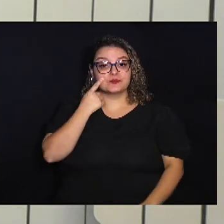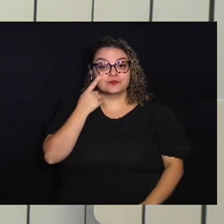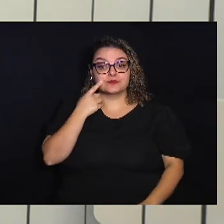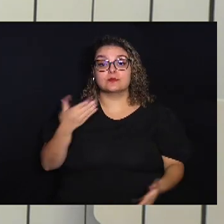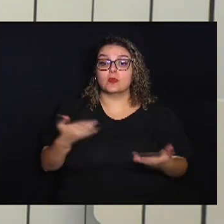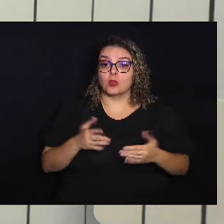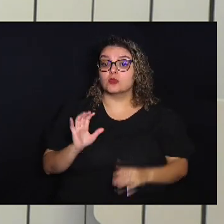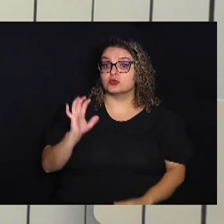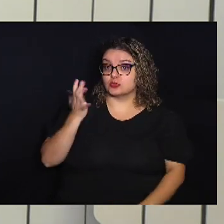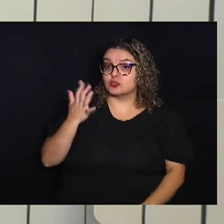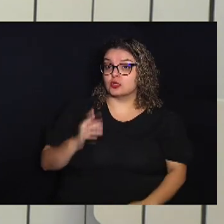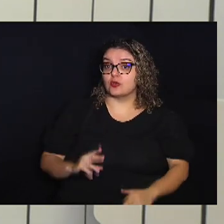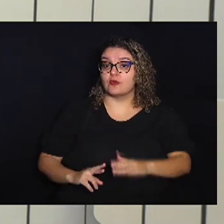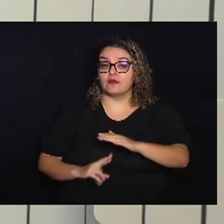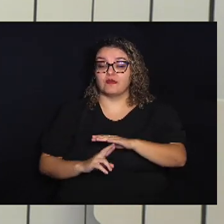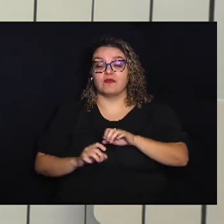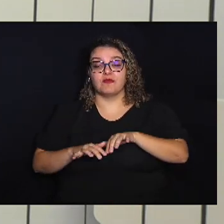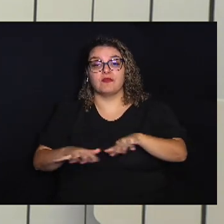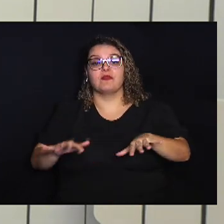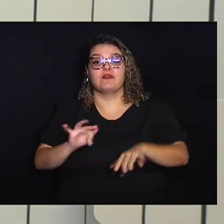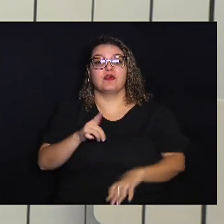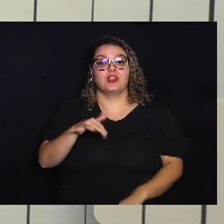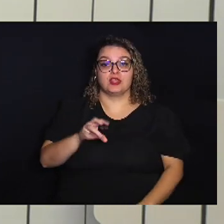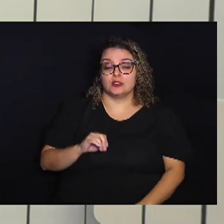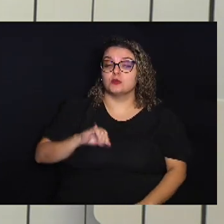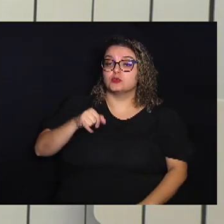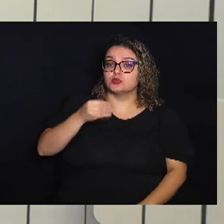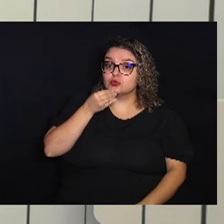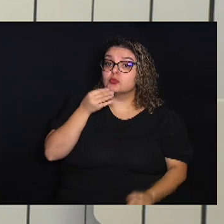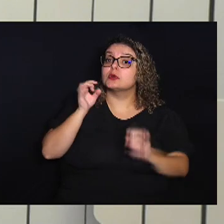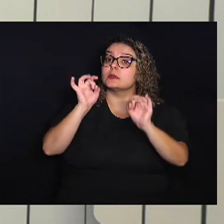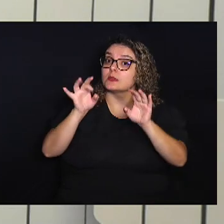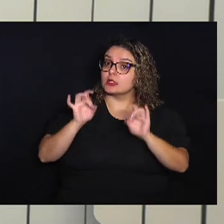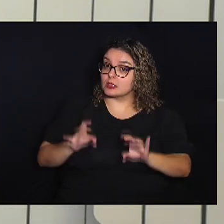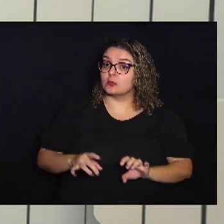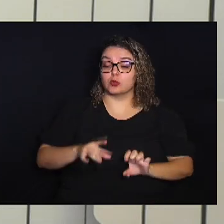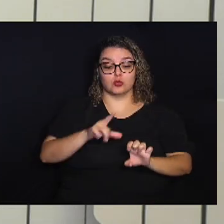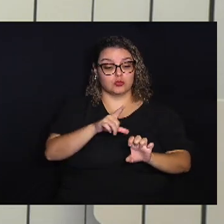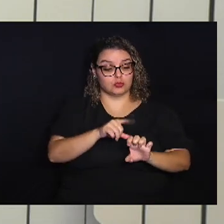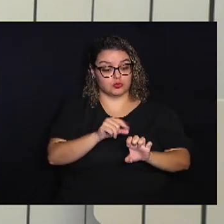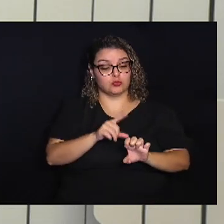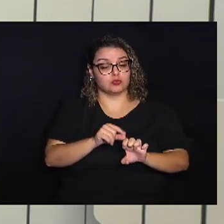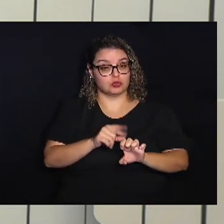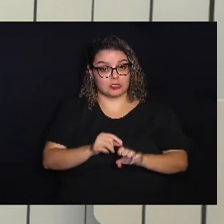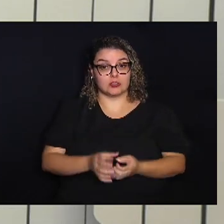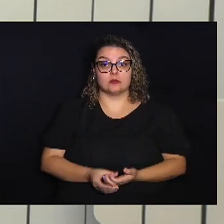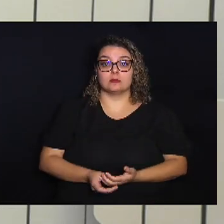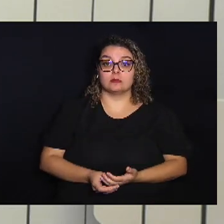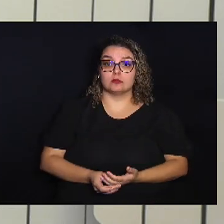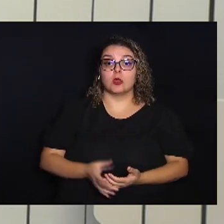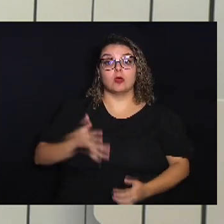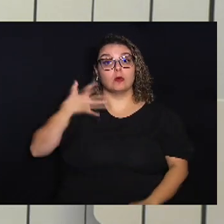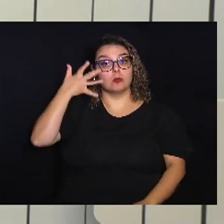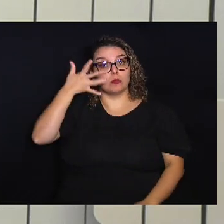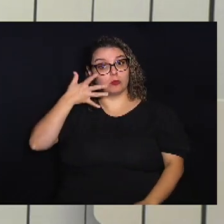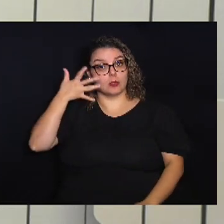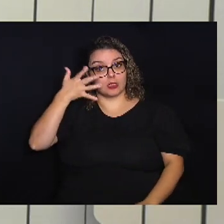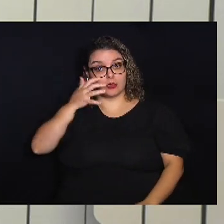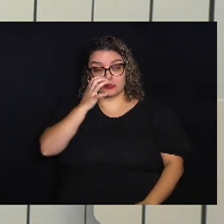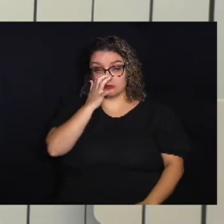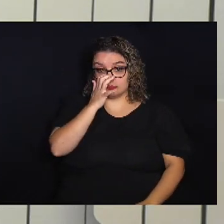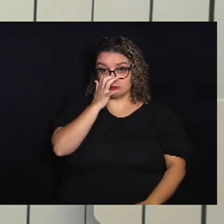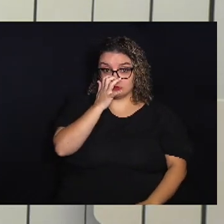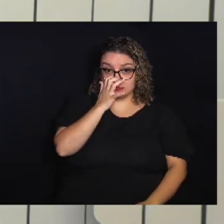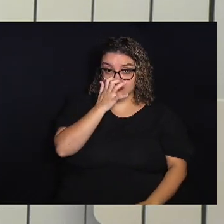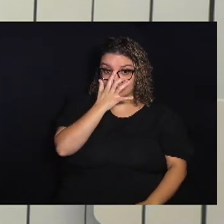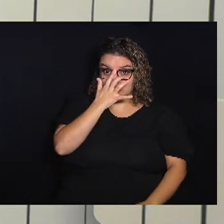acontece feirão de oportunidades especialmente para os empreendedores com palestras para conhecer